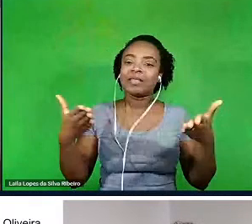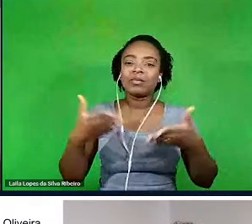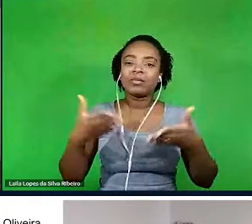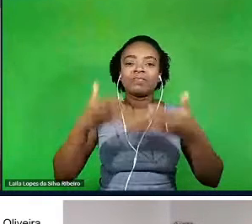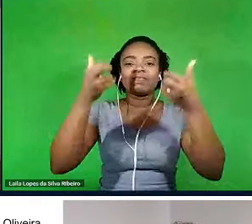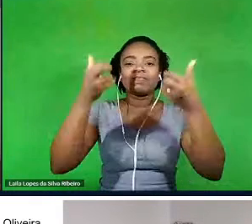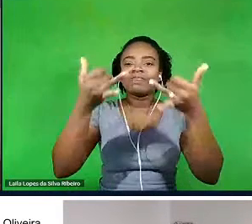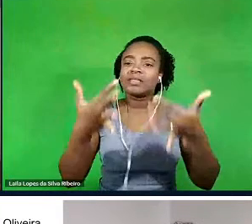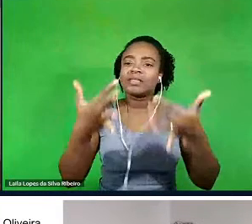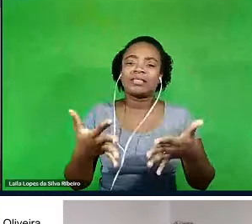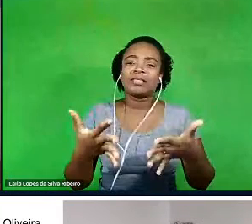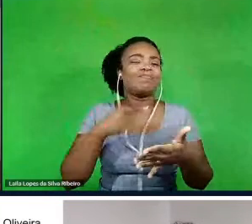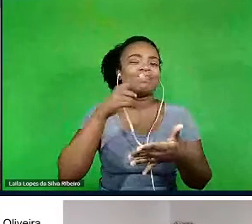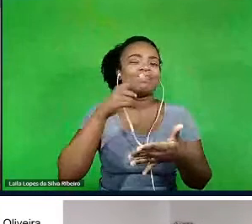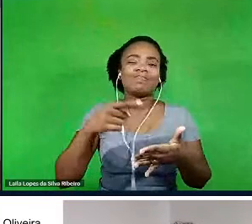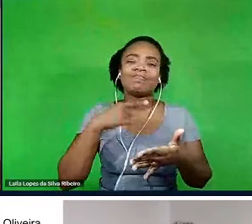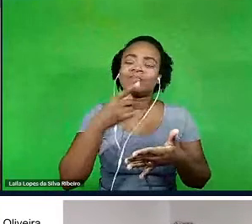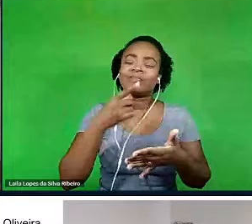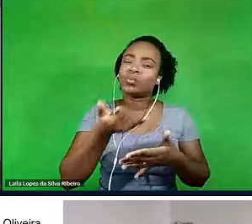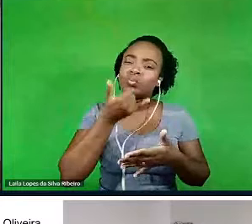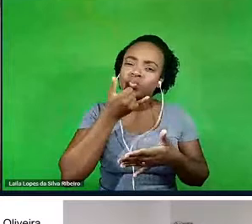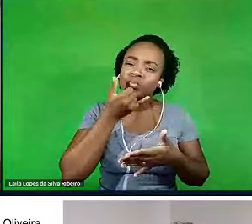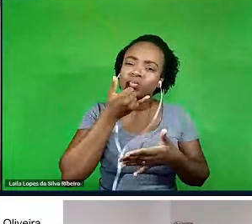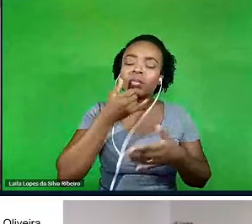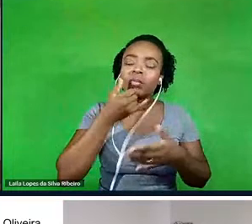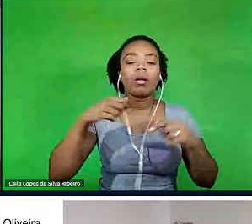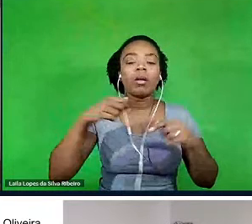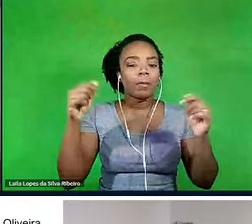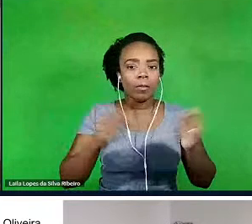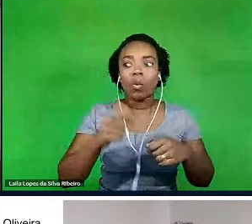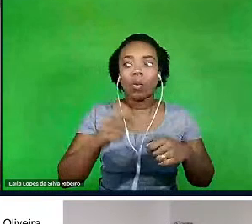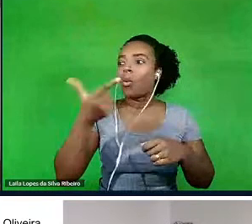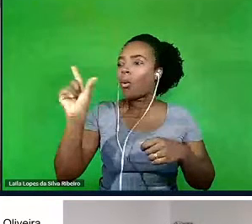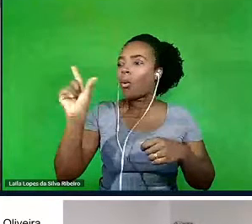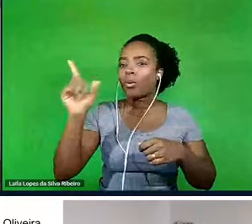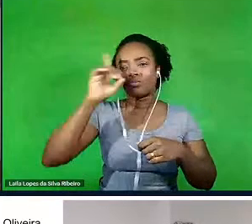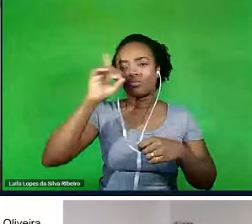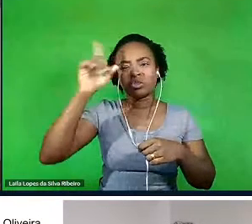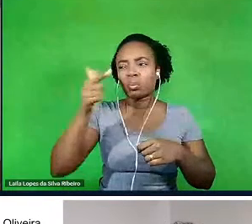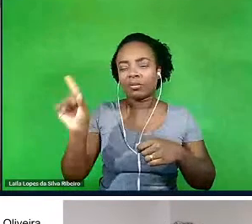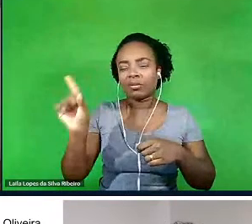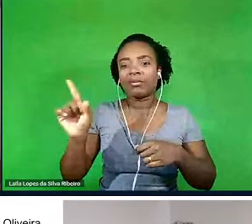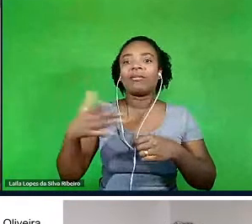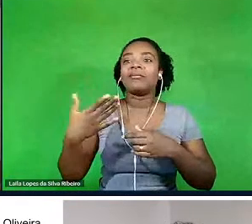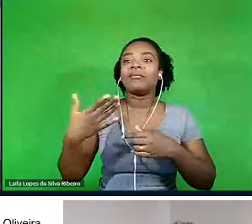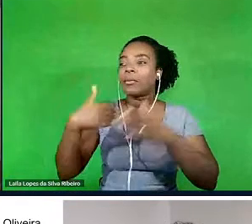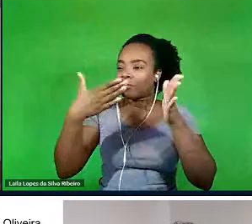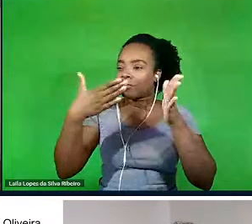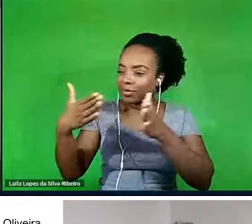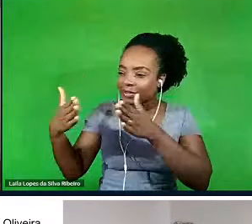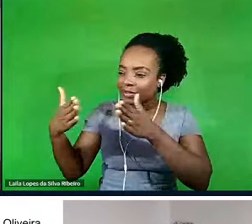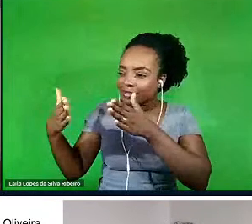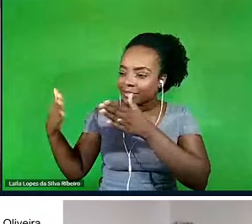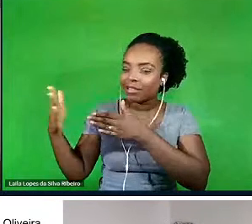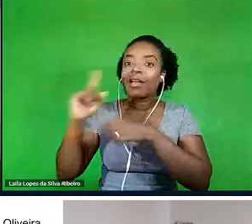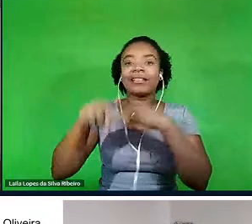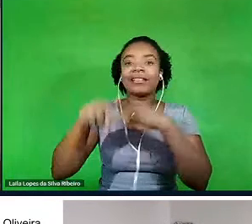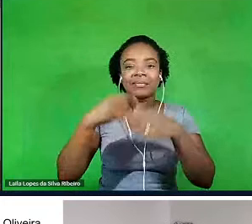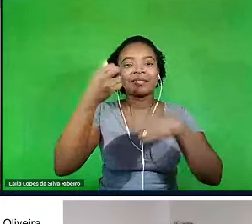sinceras, desculpa, eu posso fazer isso em outro momento, eu posso discutir sem nenhum problema, mas eu gostaria de